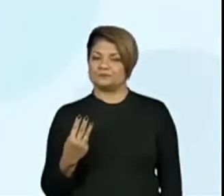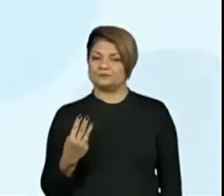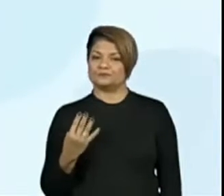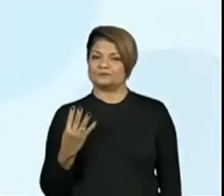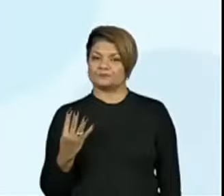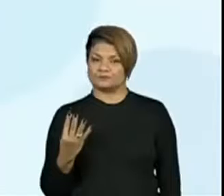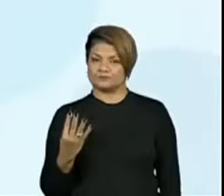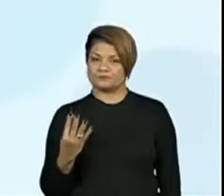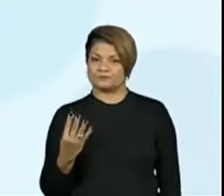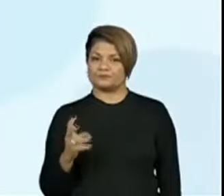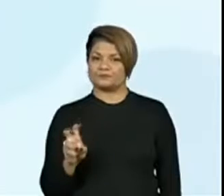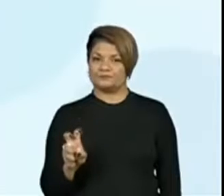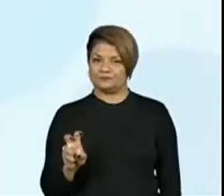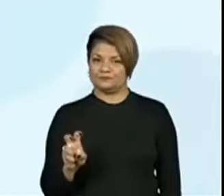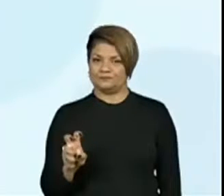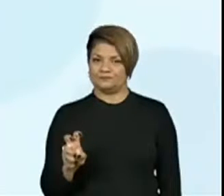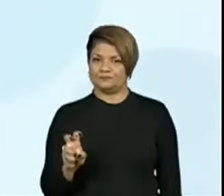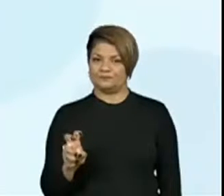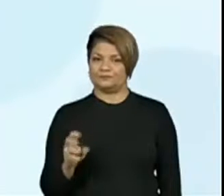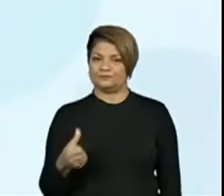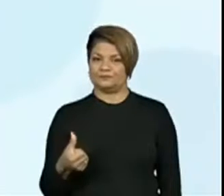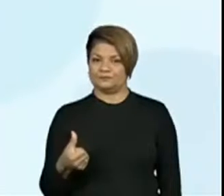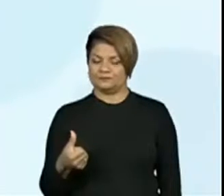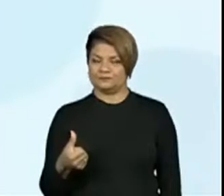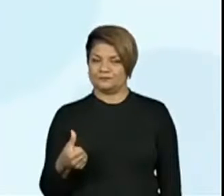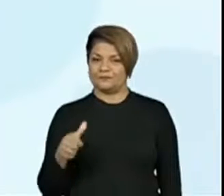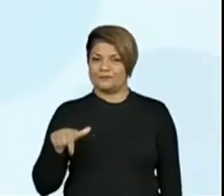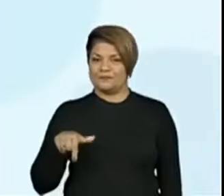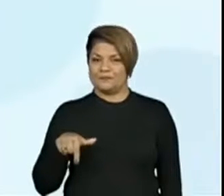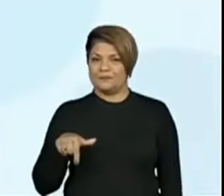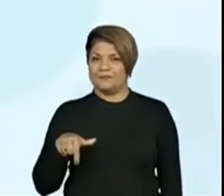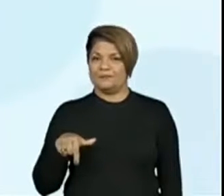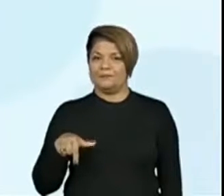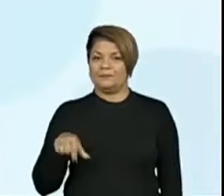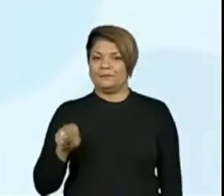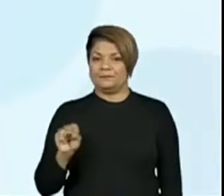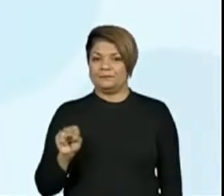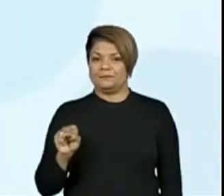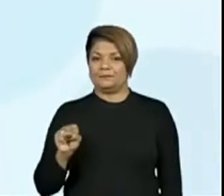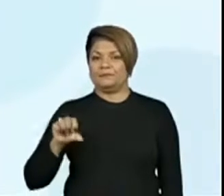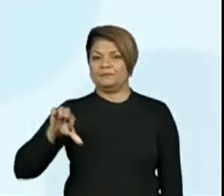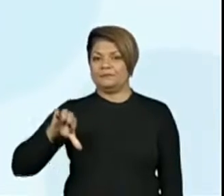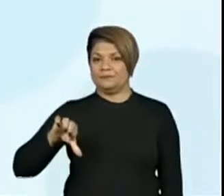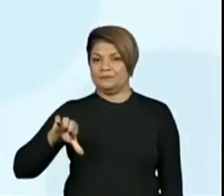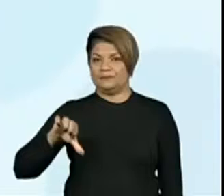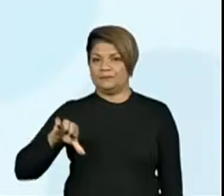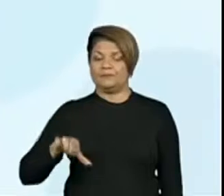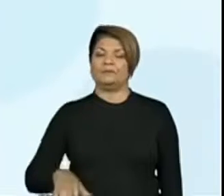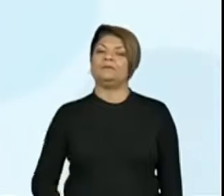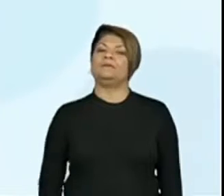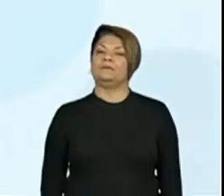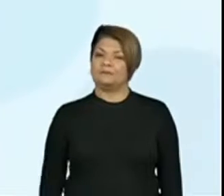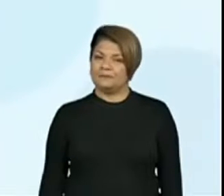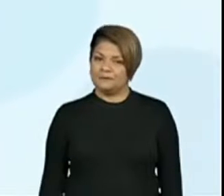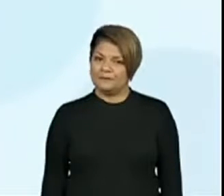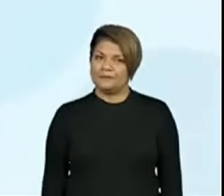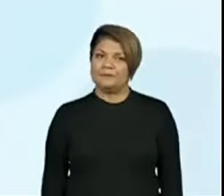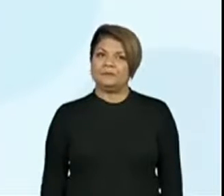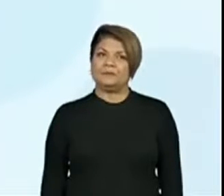4, 5, 6, 7, 8, 9.